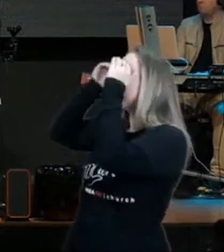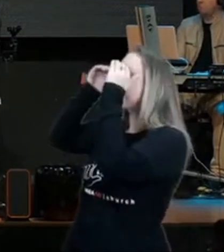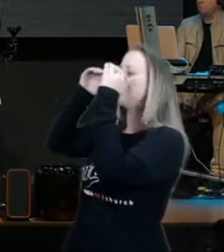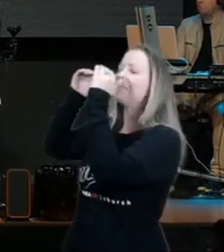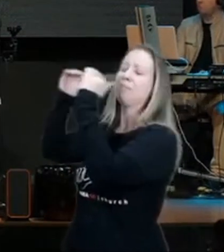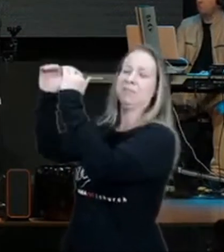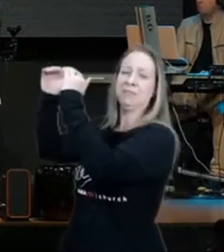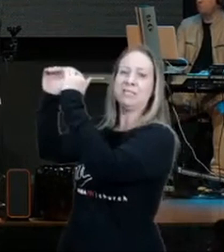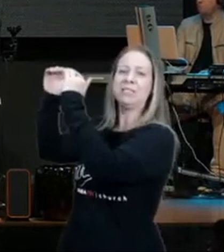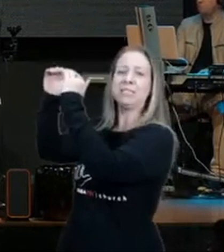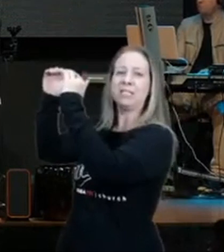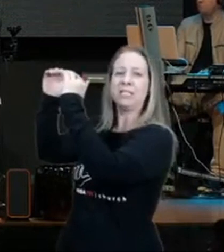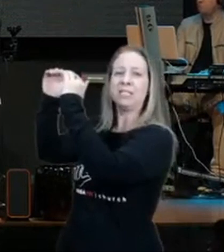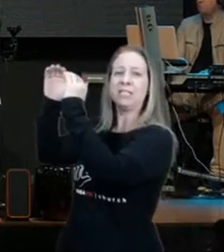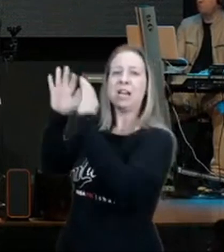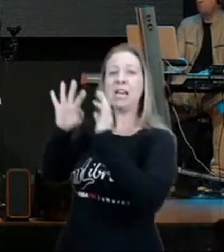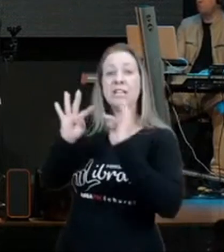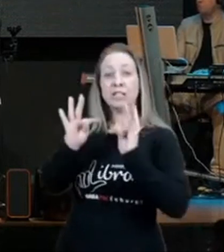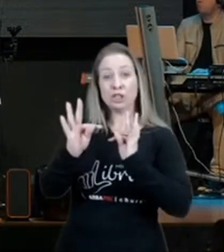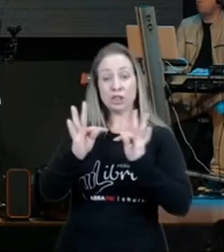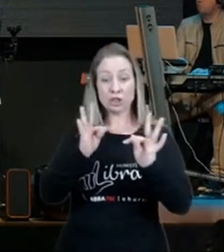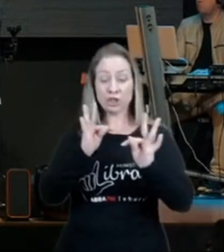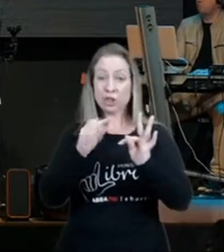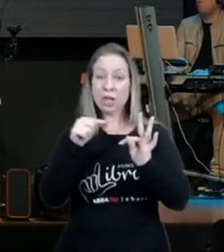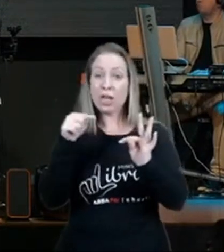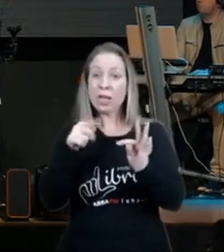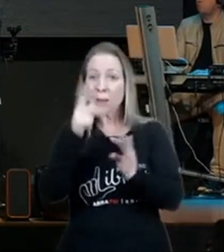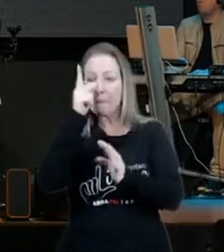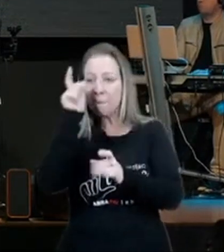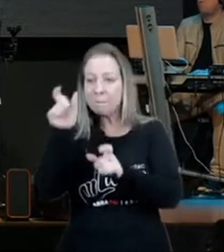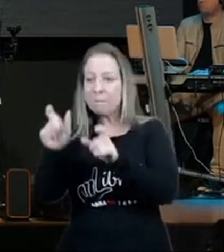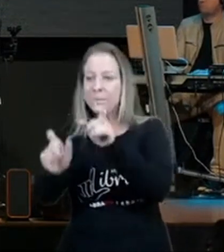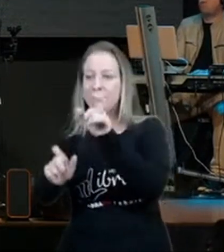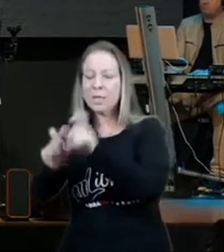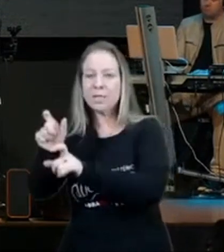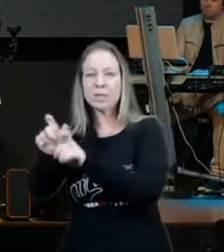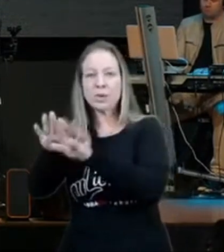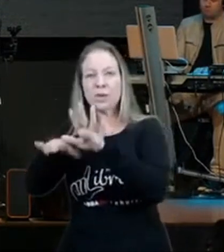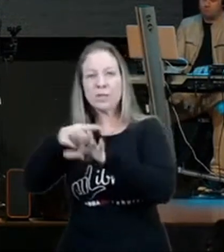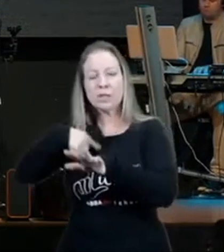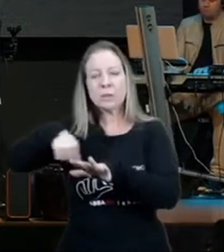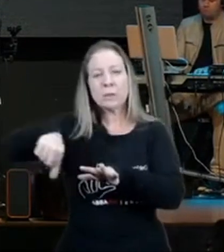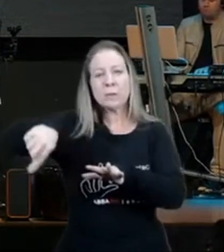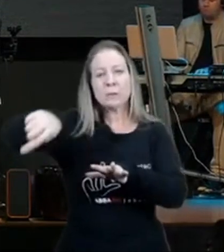Tito são pessoas que, Deus levanta, nos dias de Macedônia,